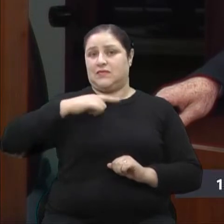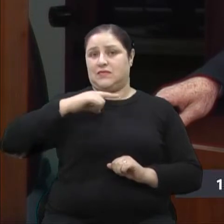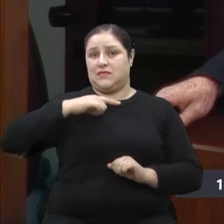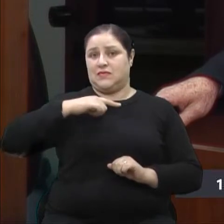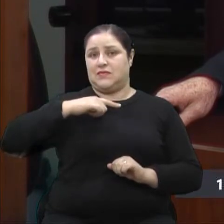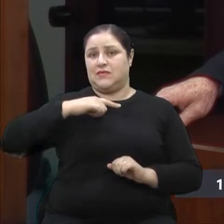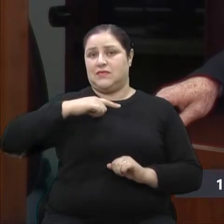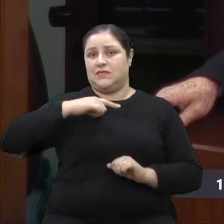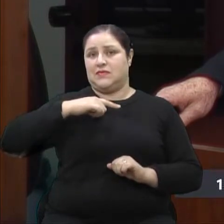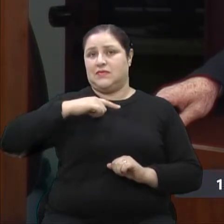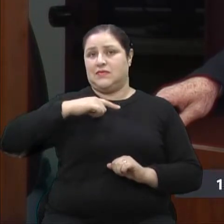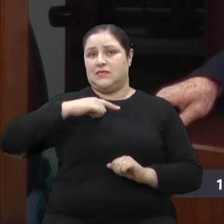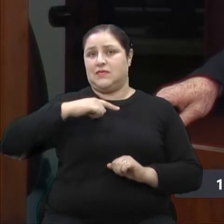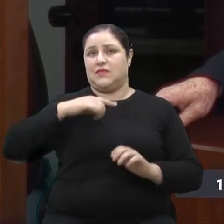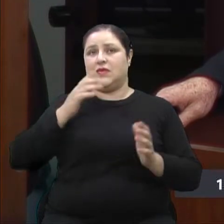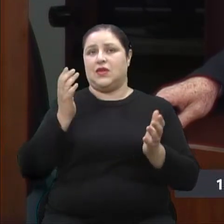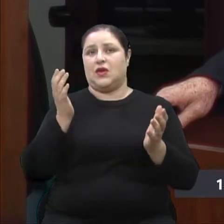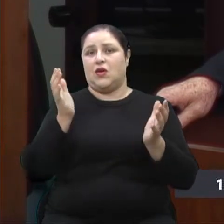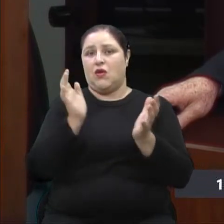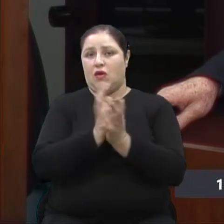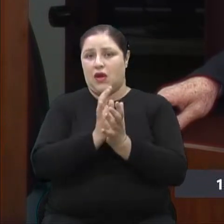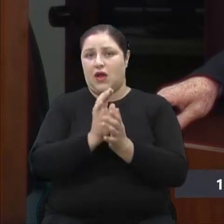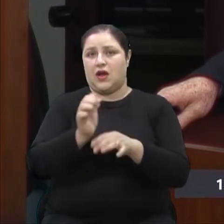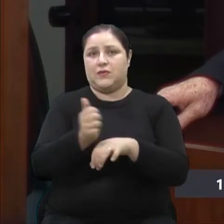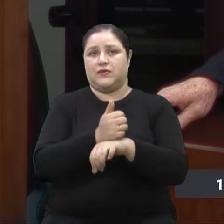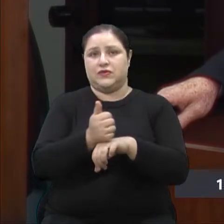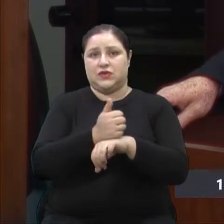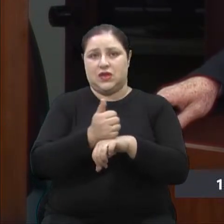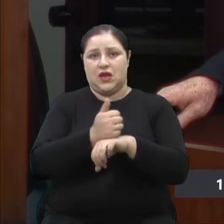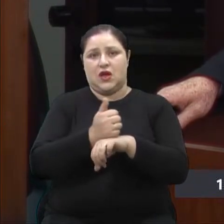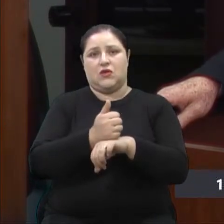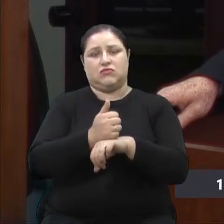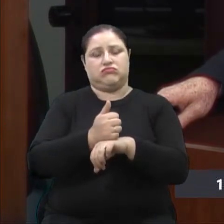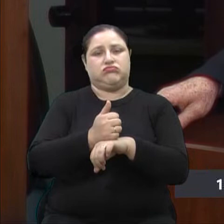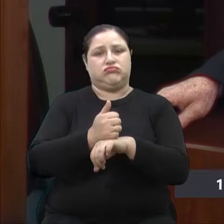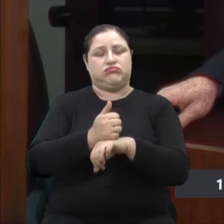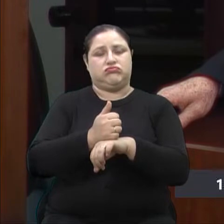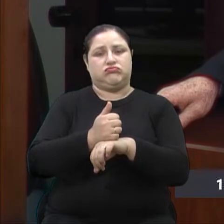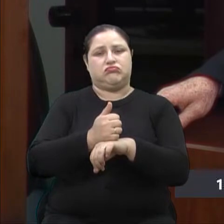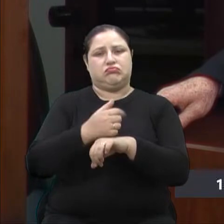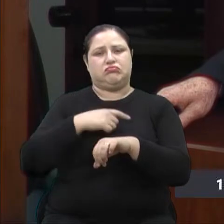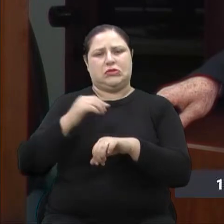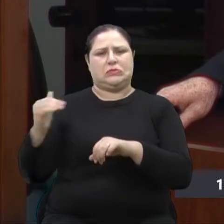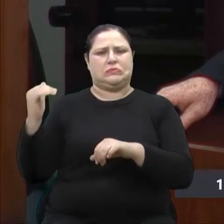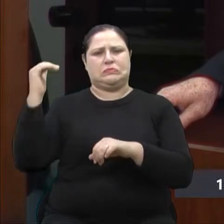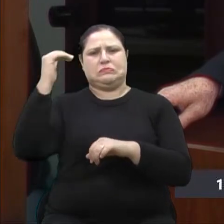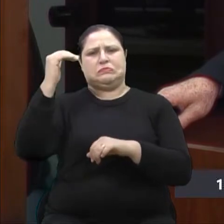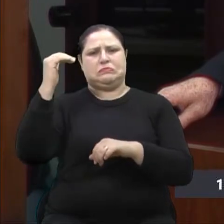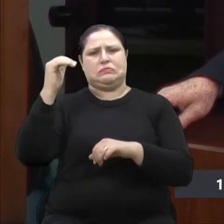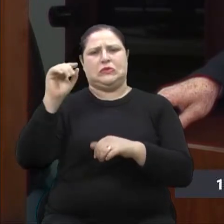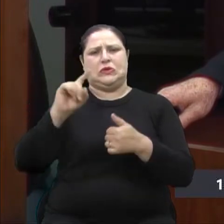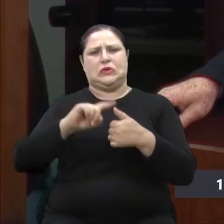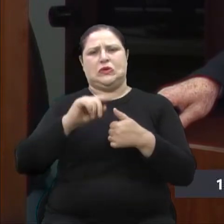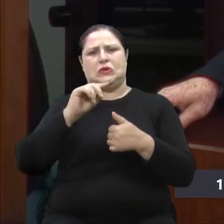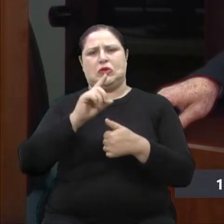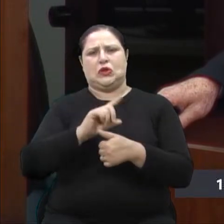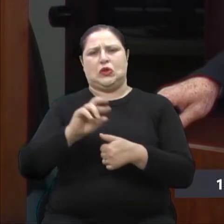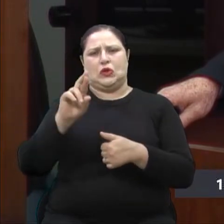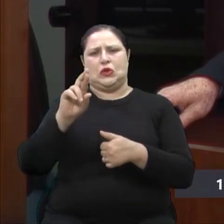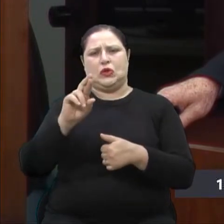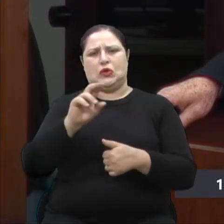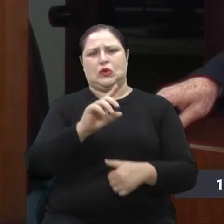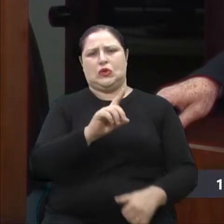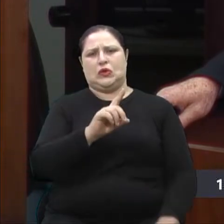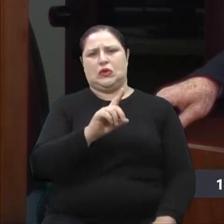colegas profissionais de gabarito, como eu posso citar, entre outros, o doutor José Carlos